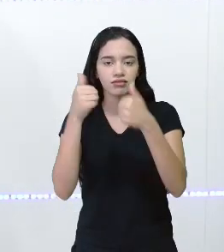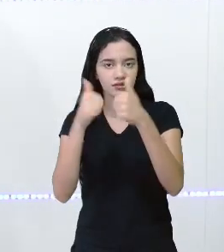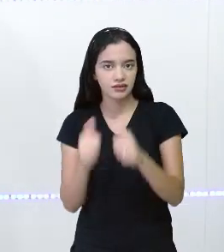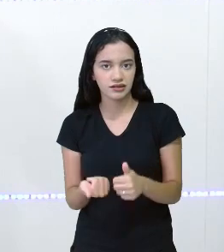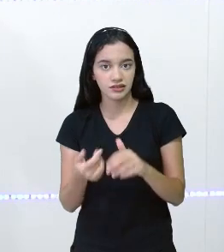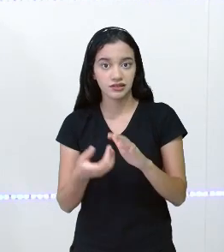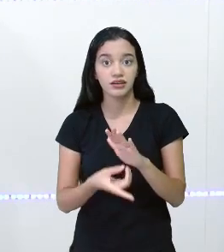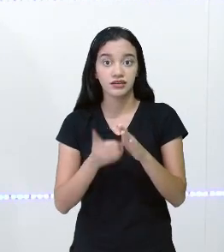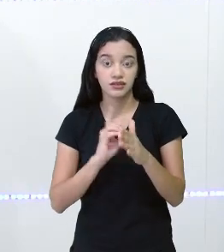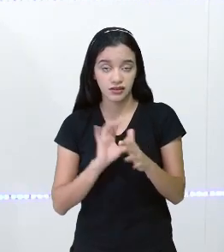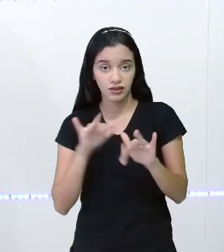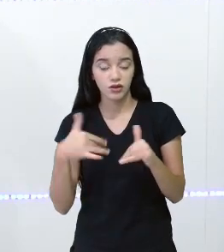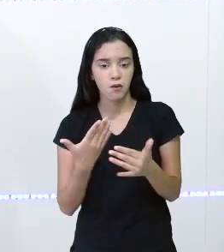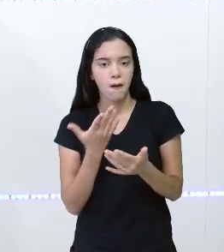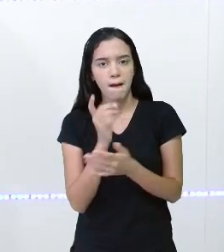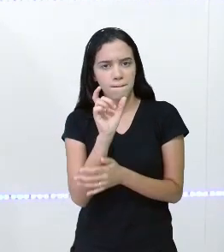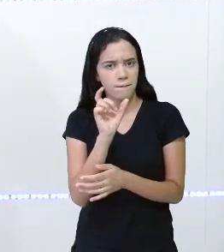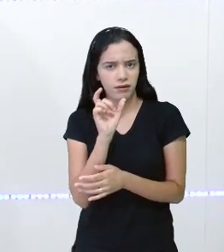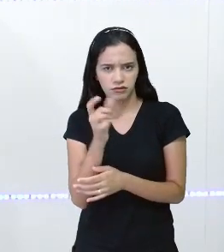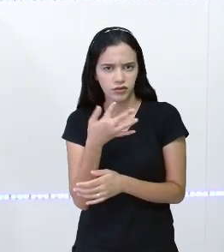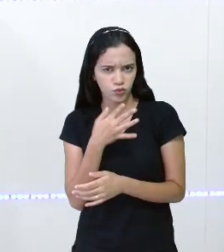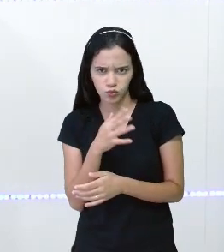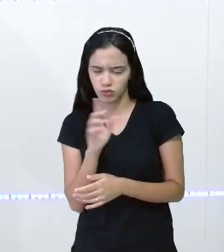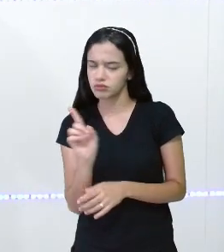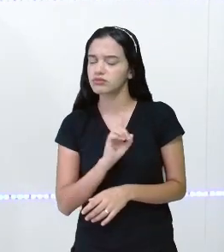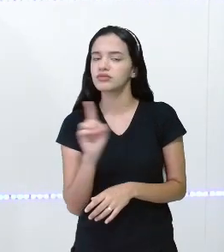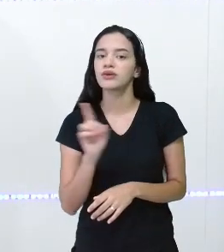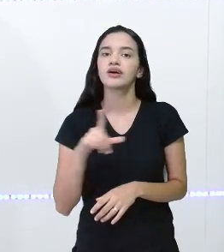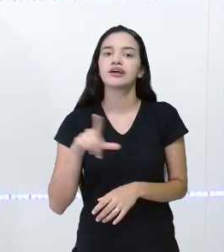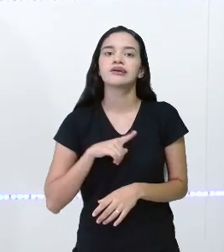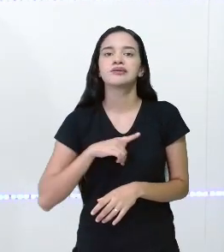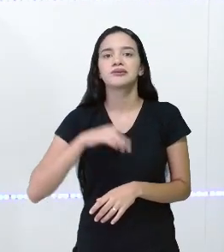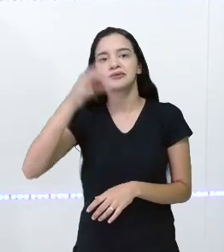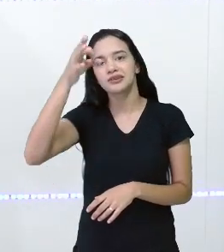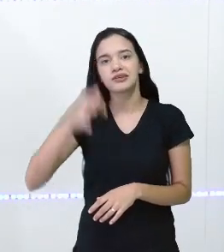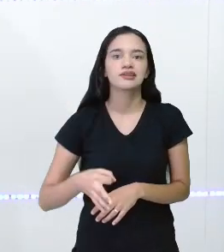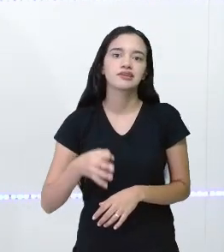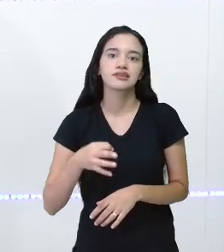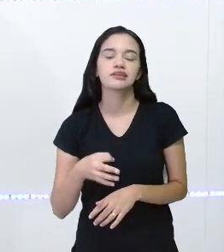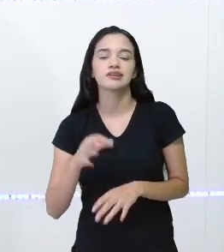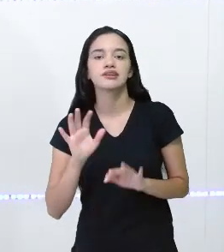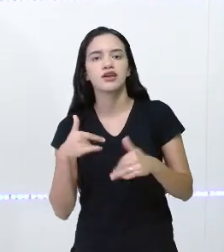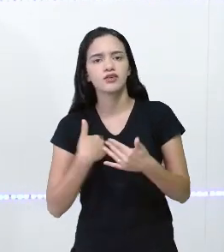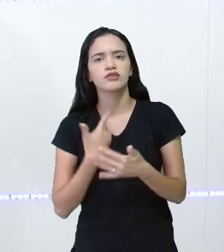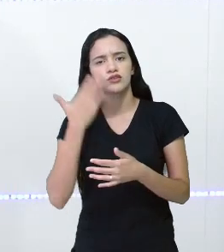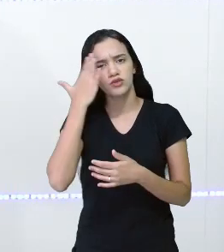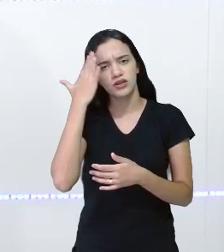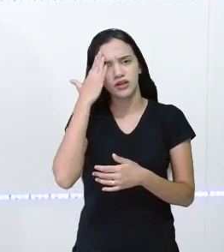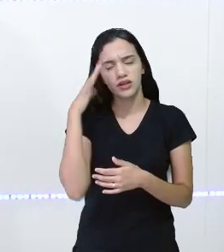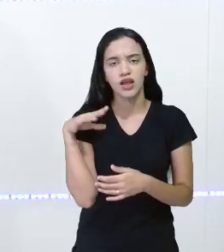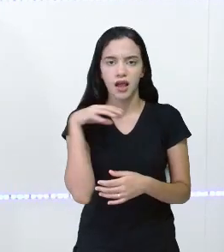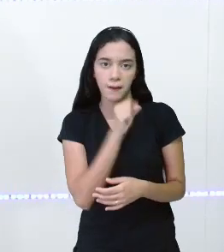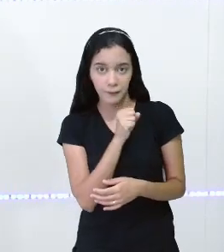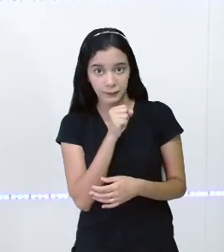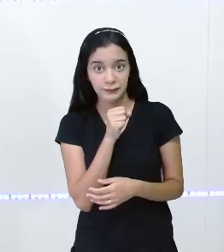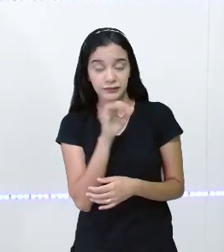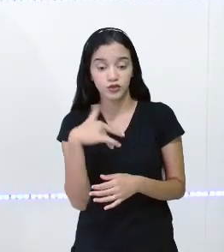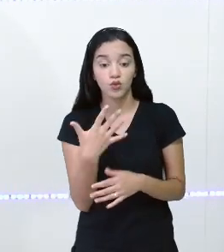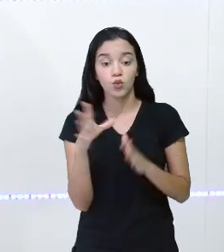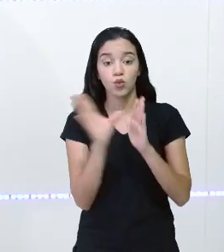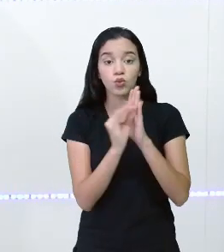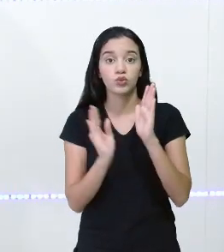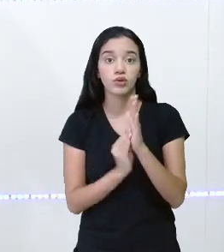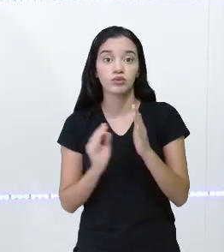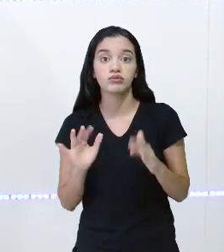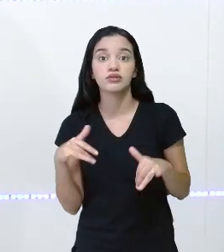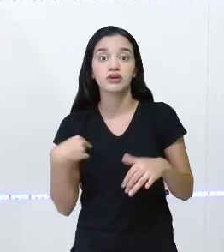Então, não é uma palavra desconhecida, não. Eu tenho certeza que vocês vão entender rapidinho o conteúdo que a gente vai trabalhar até